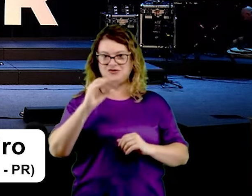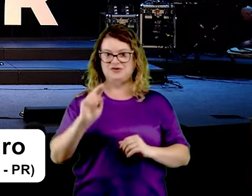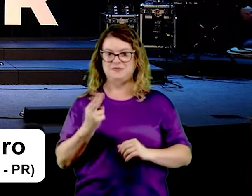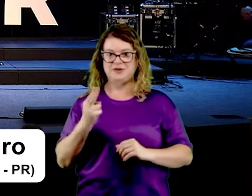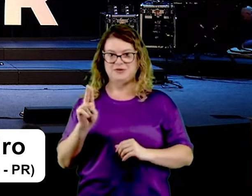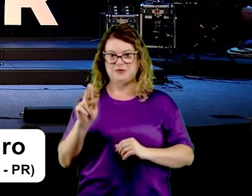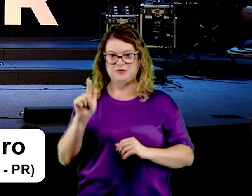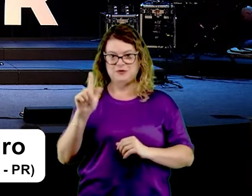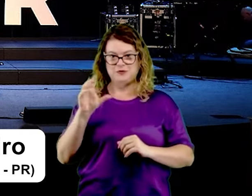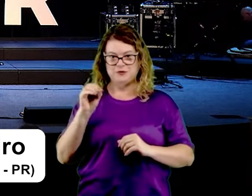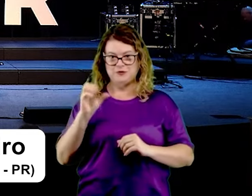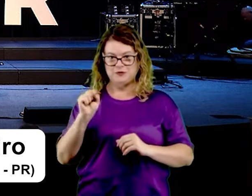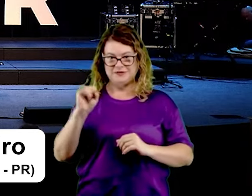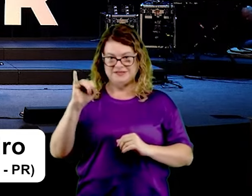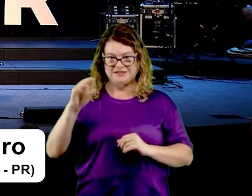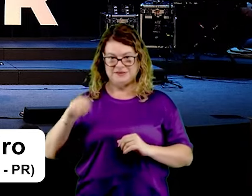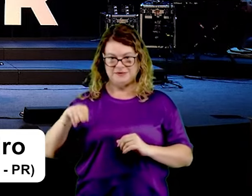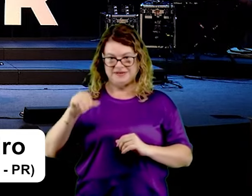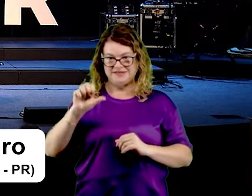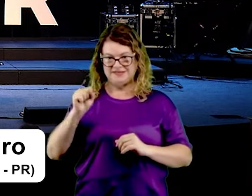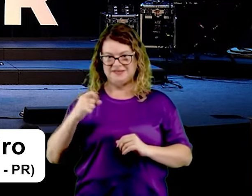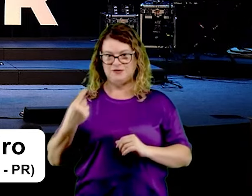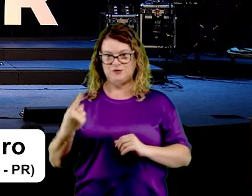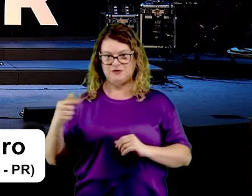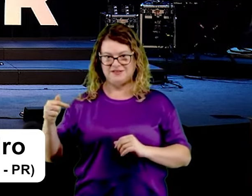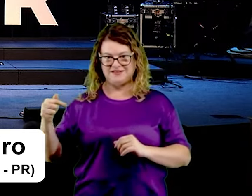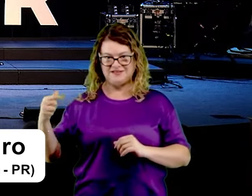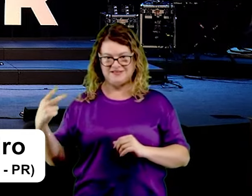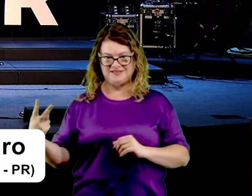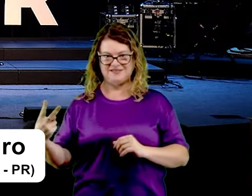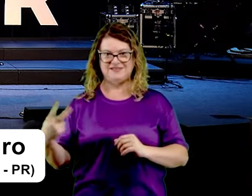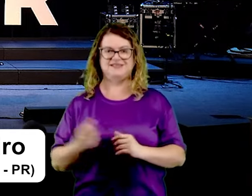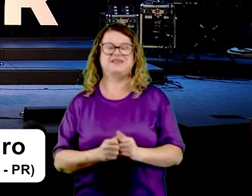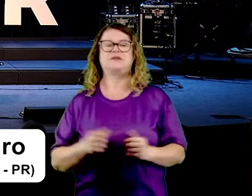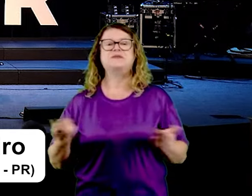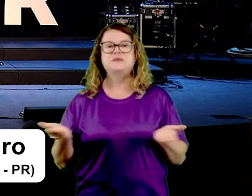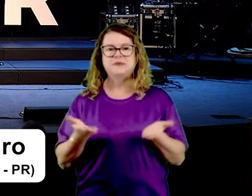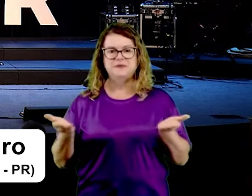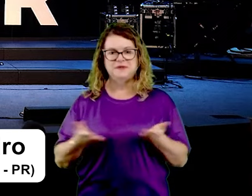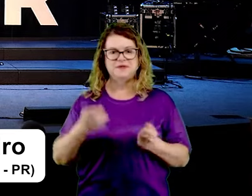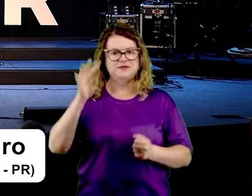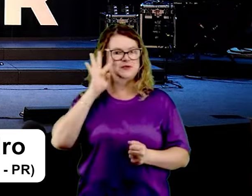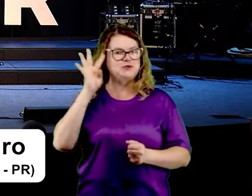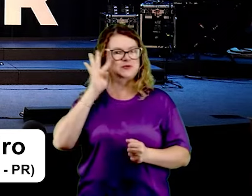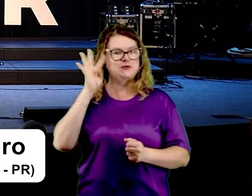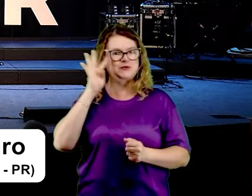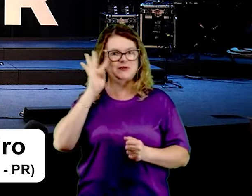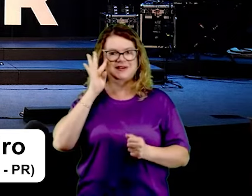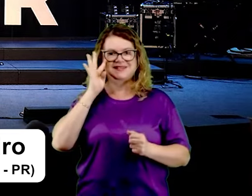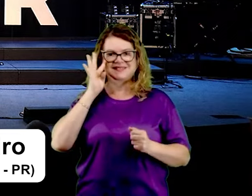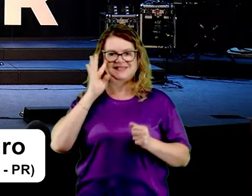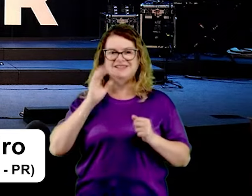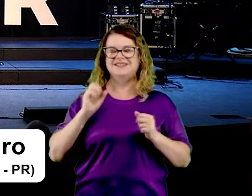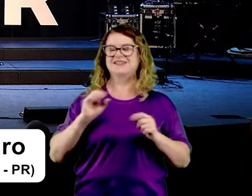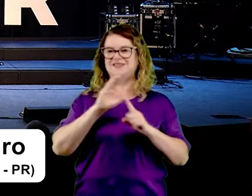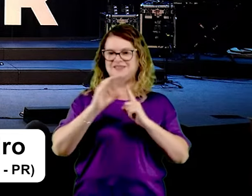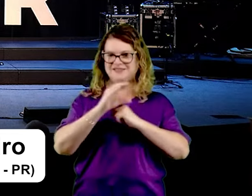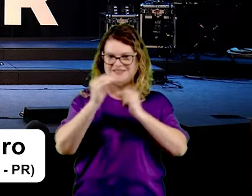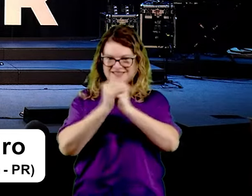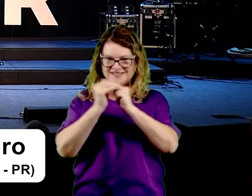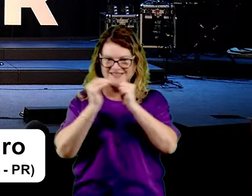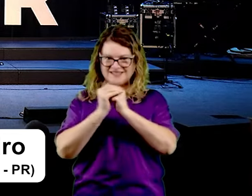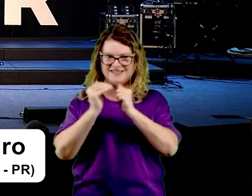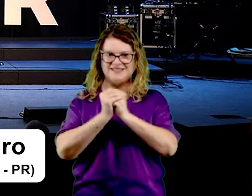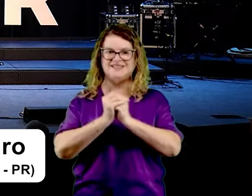vamos falar sobre um tema, vou pegar aqui a vida do jovem guerreiro valente que começa muito bem e ele vai terminar